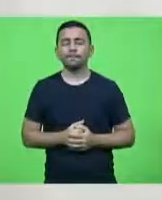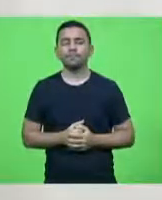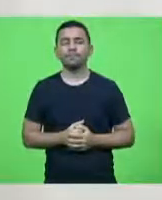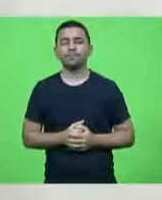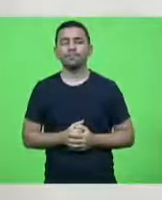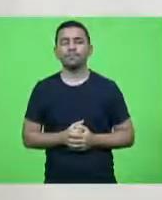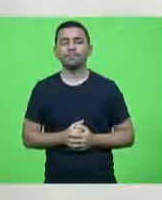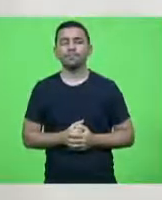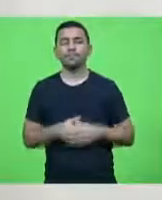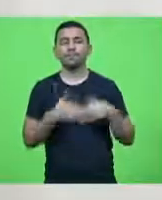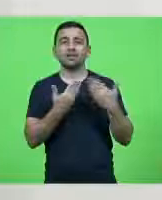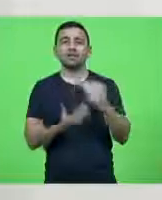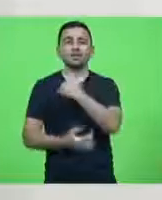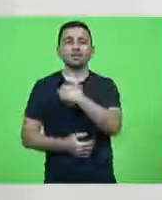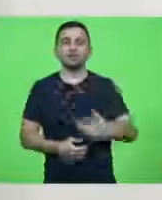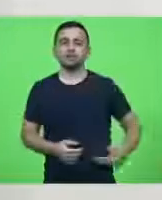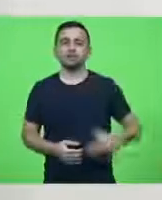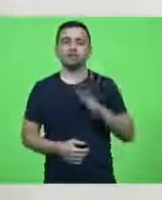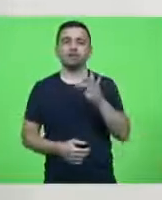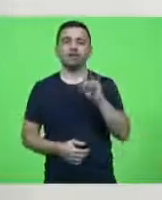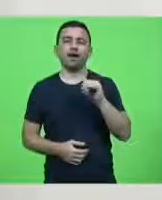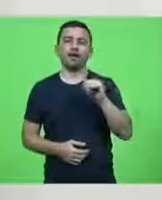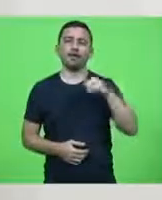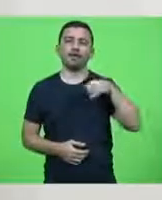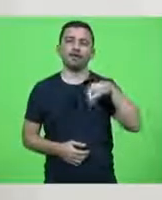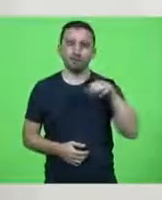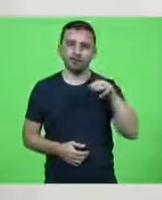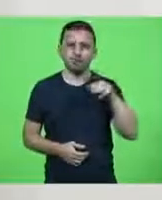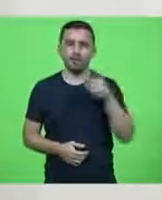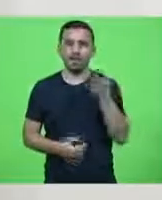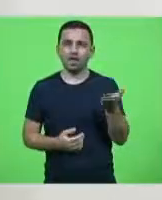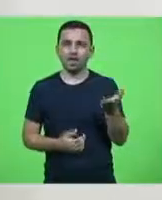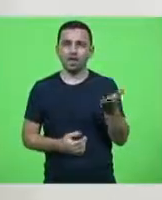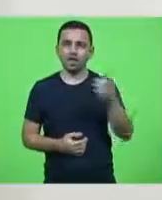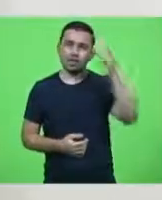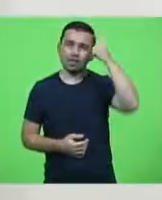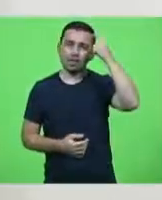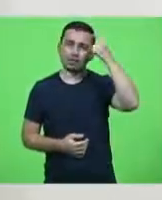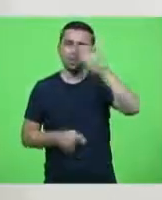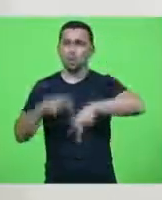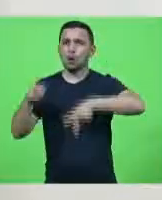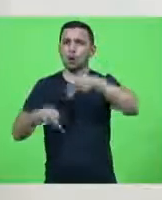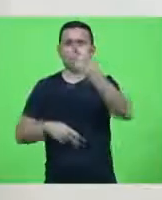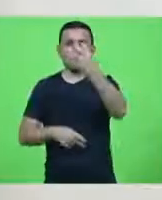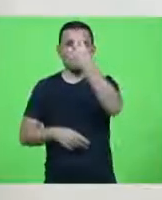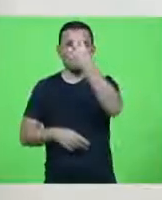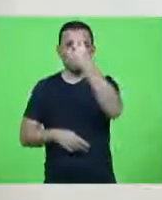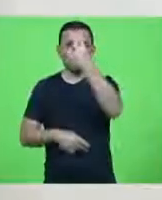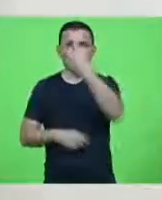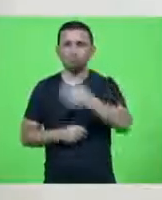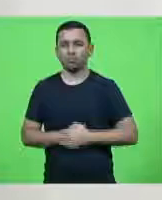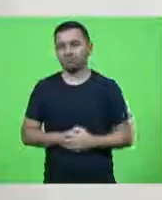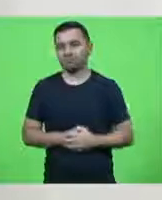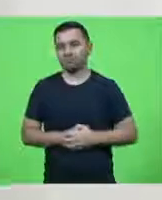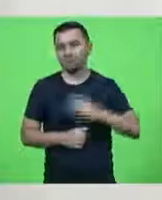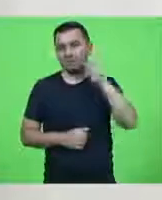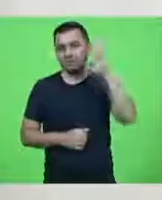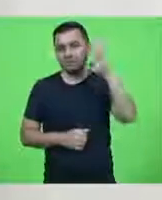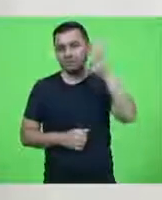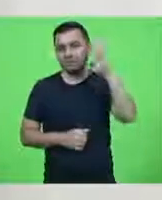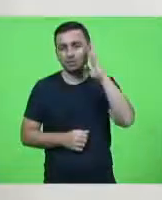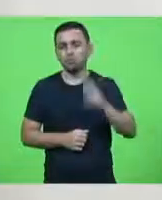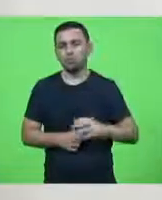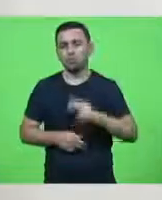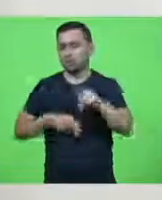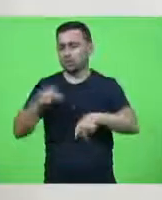o ministro Fachin só pode achar que o povo é palhaço. só pode achar que o